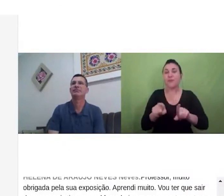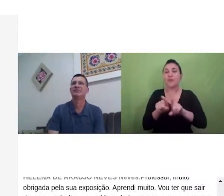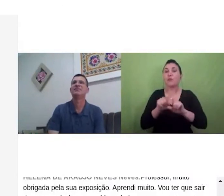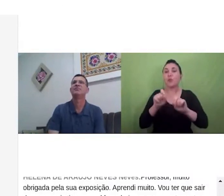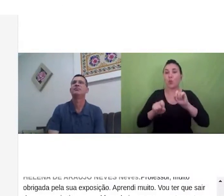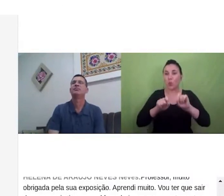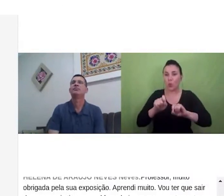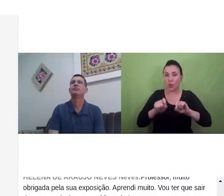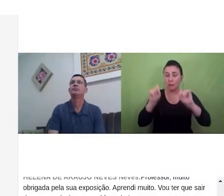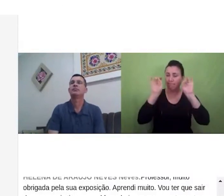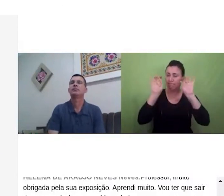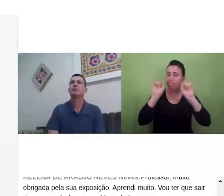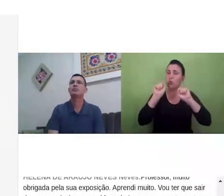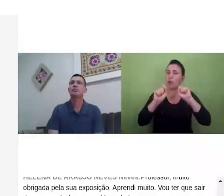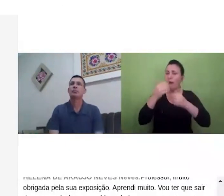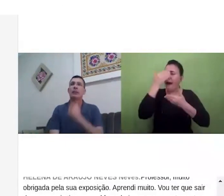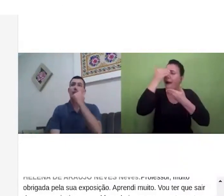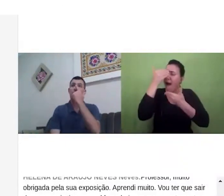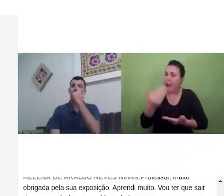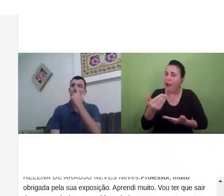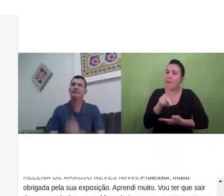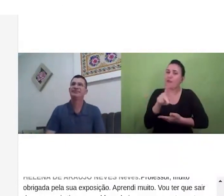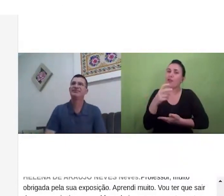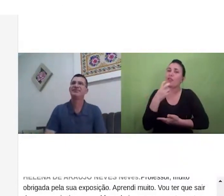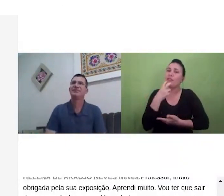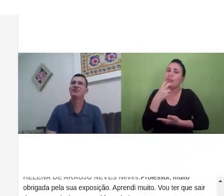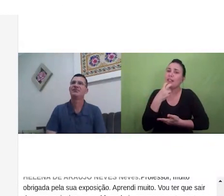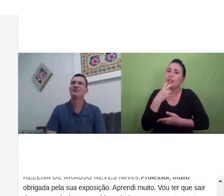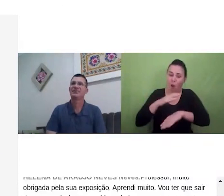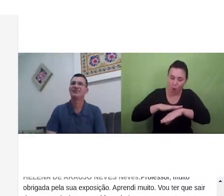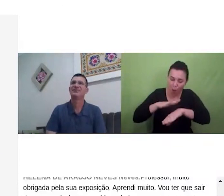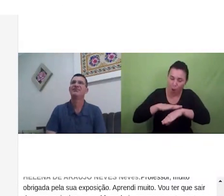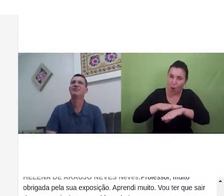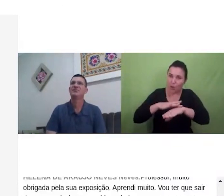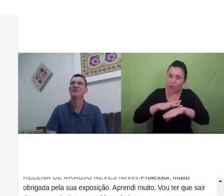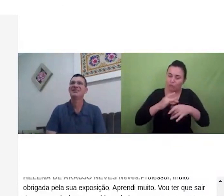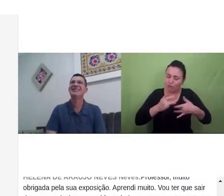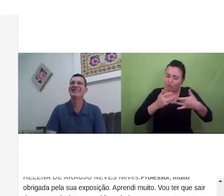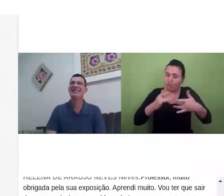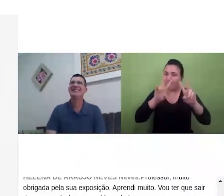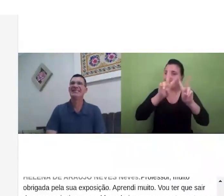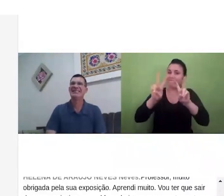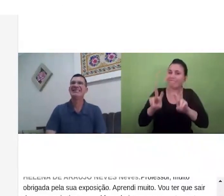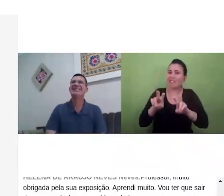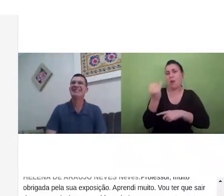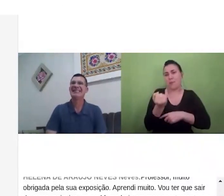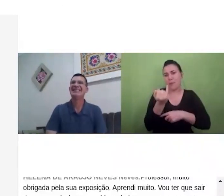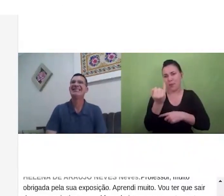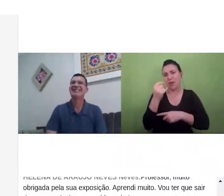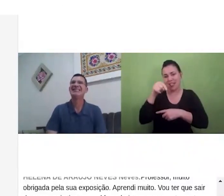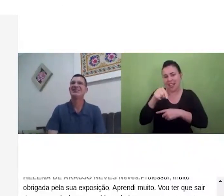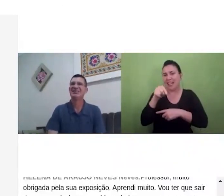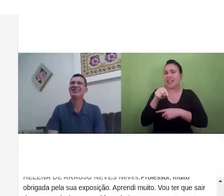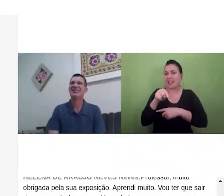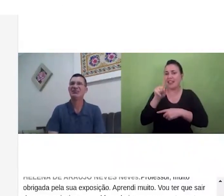agradecer o professor Daniel que doou o seu tempo para trazer um tema tão importante e é uma coisa